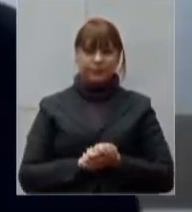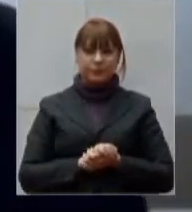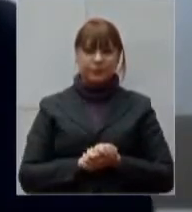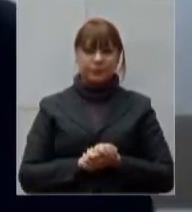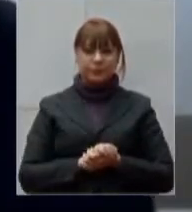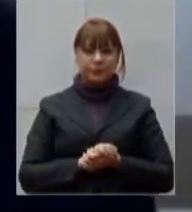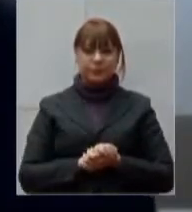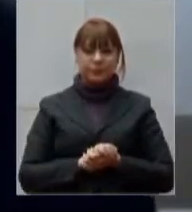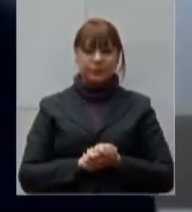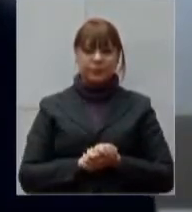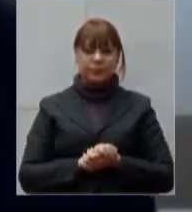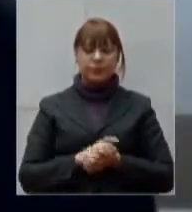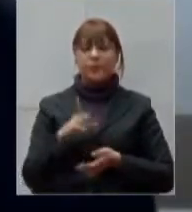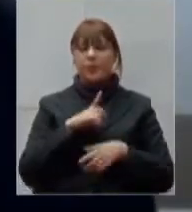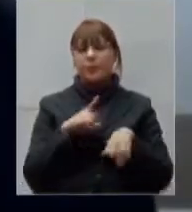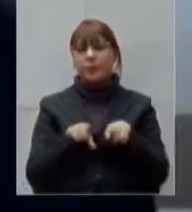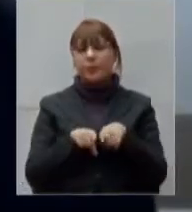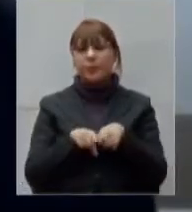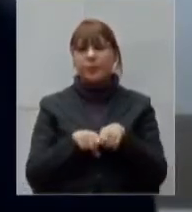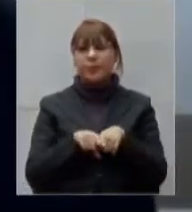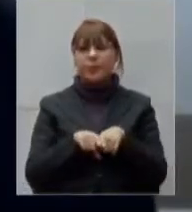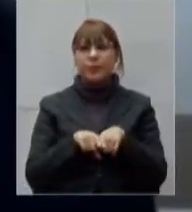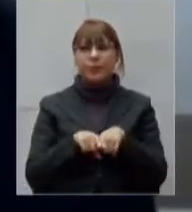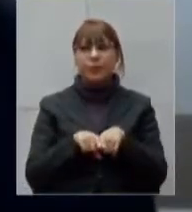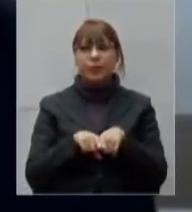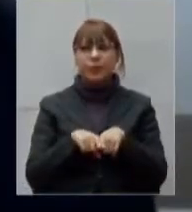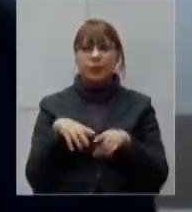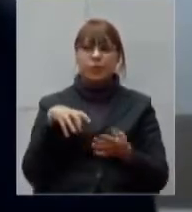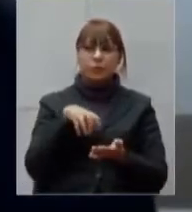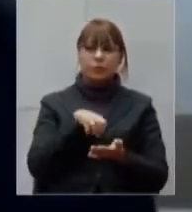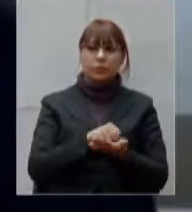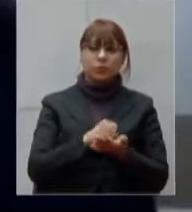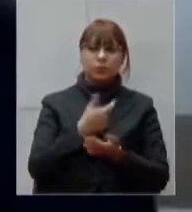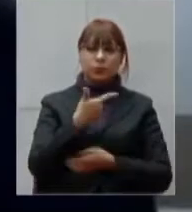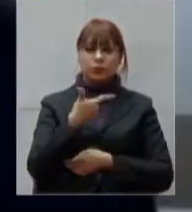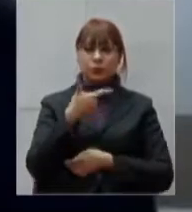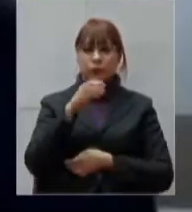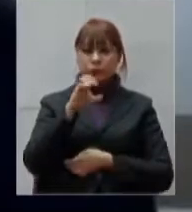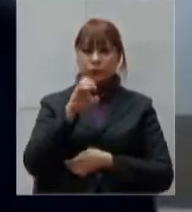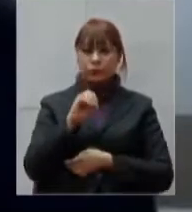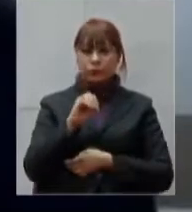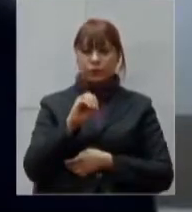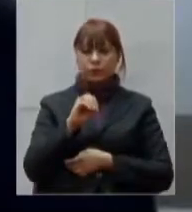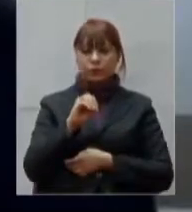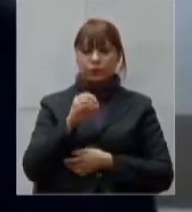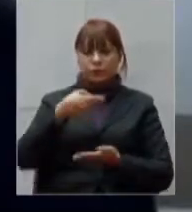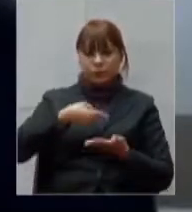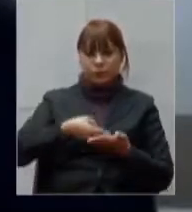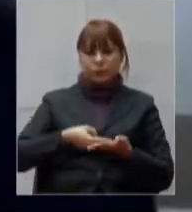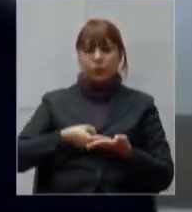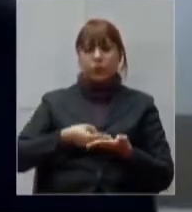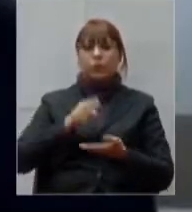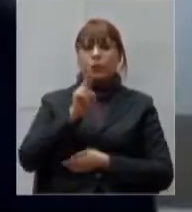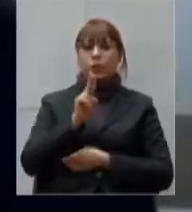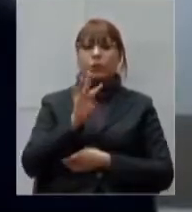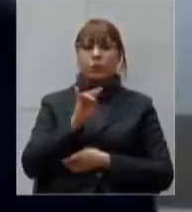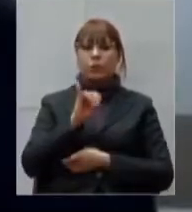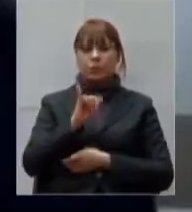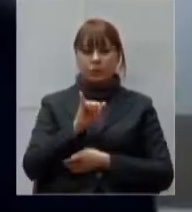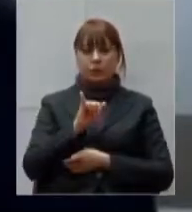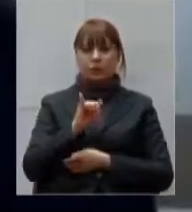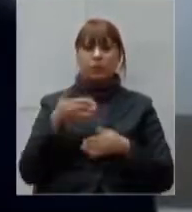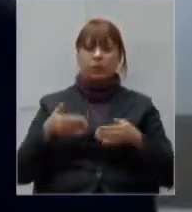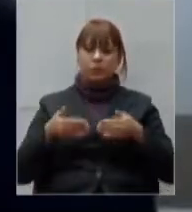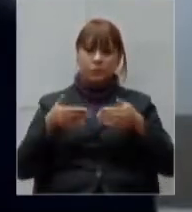nós tivemos agora o credenciamento de 20 leitos de UTI pelo Ministério da Saúde